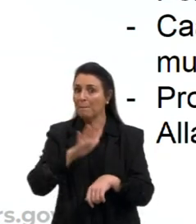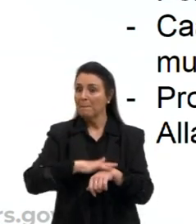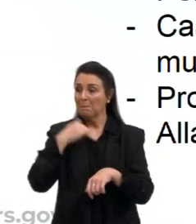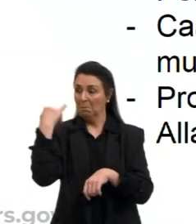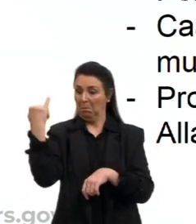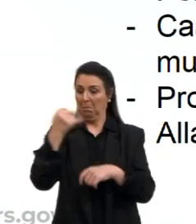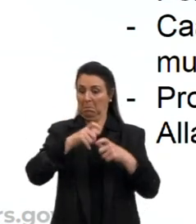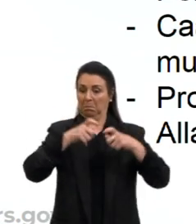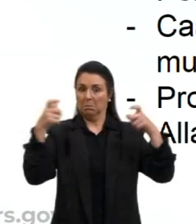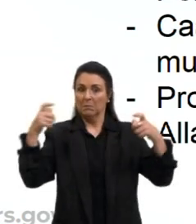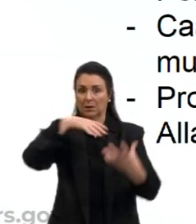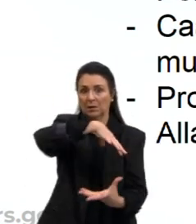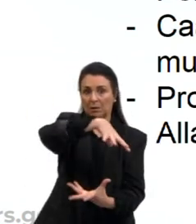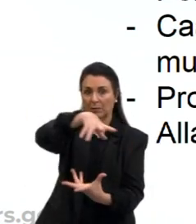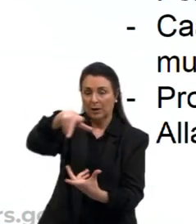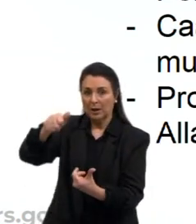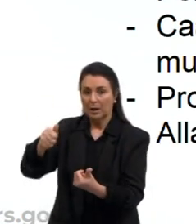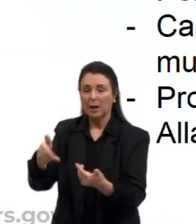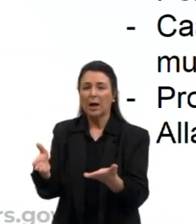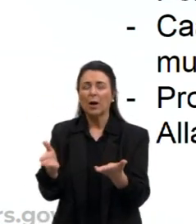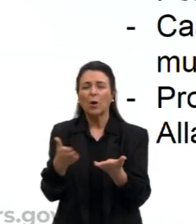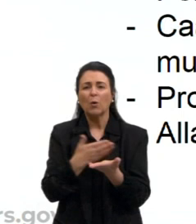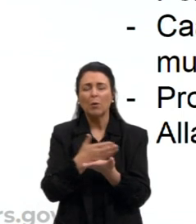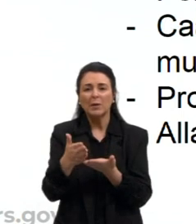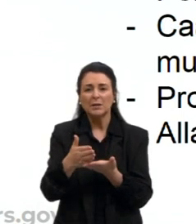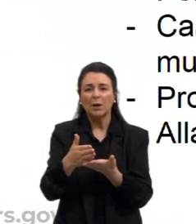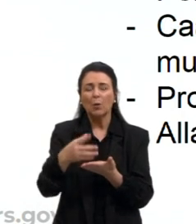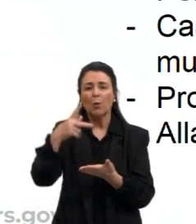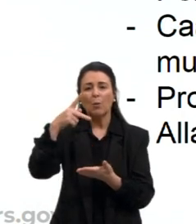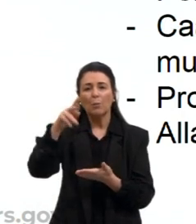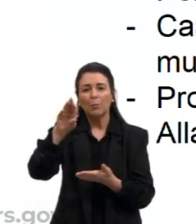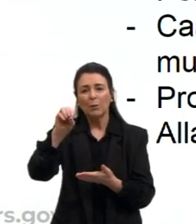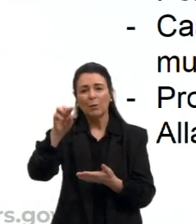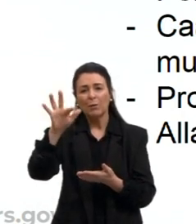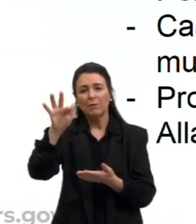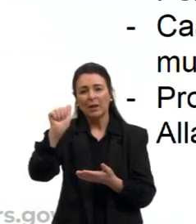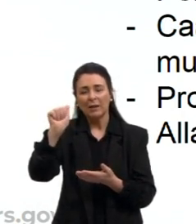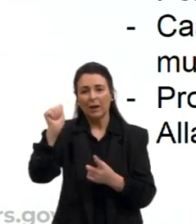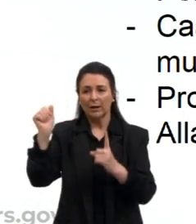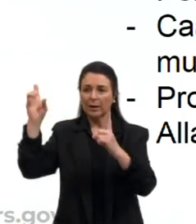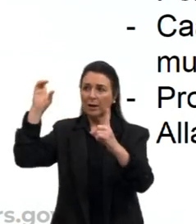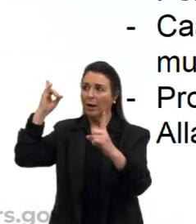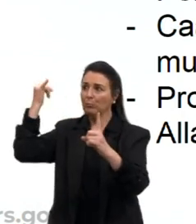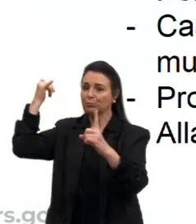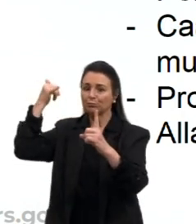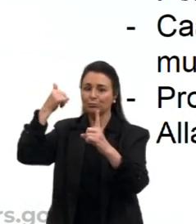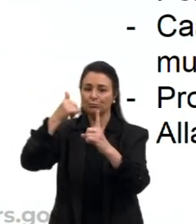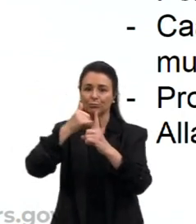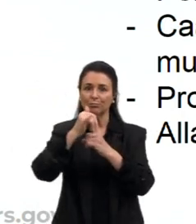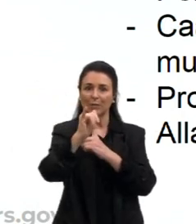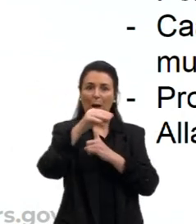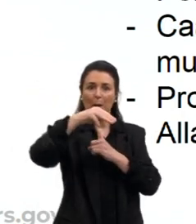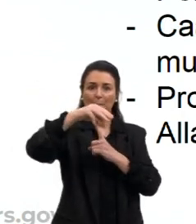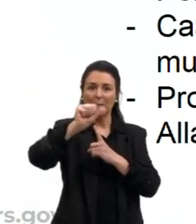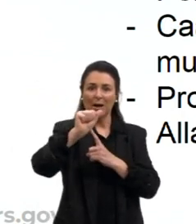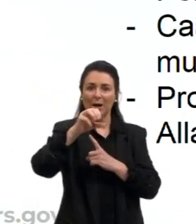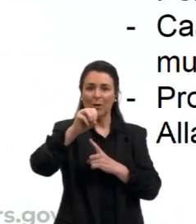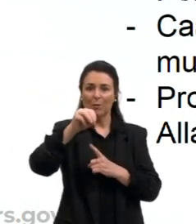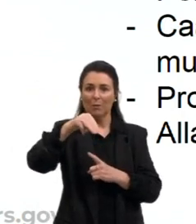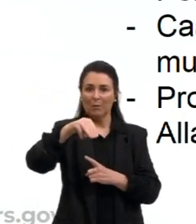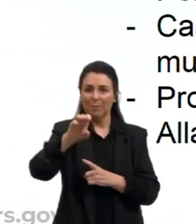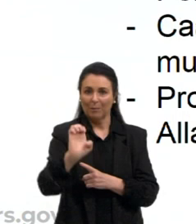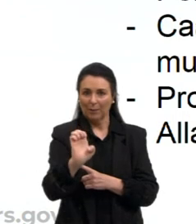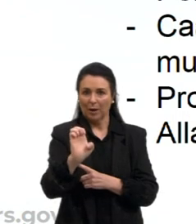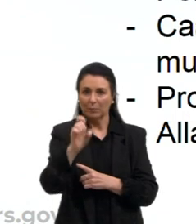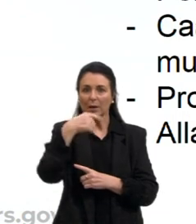começa com o profeta Maomé, no século VII d.C. Maomé, ele ia para uma montanha, se